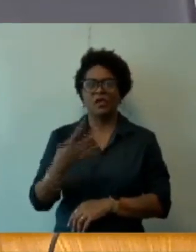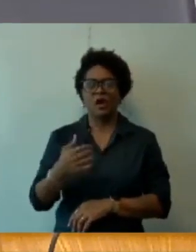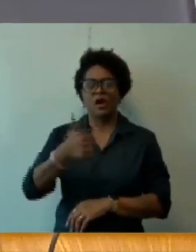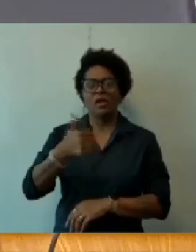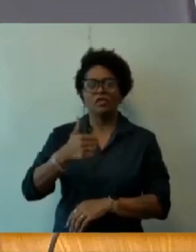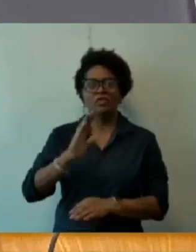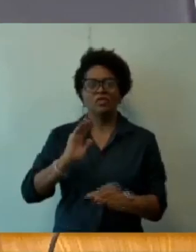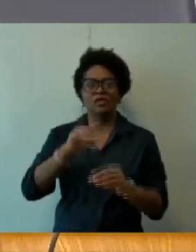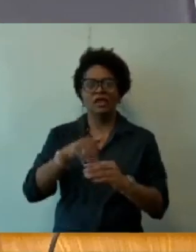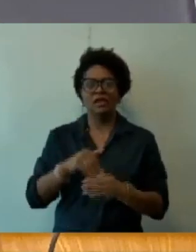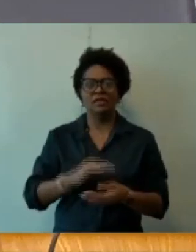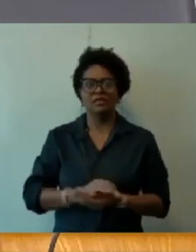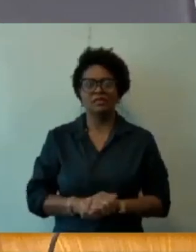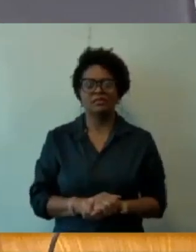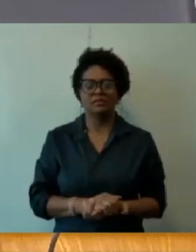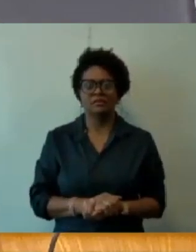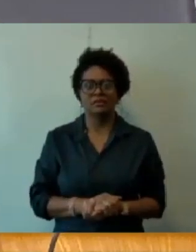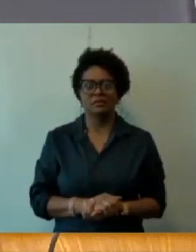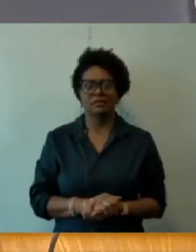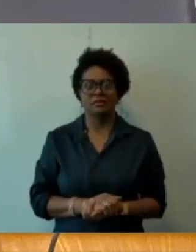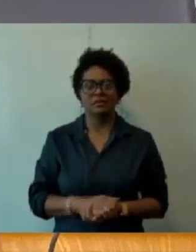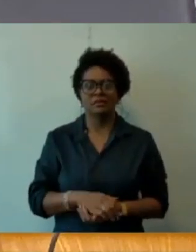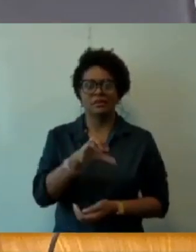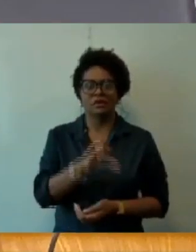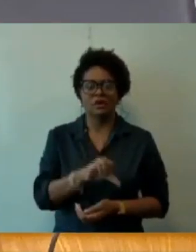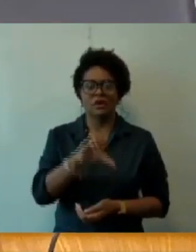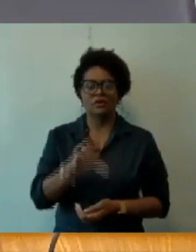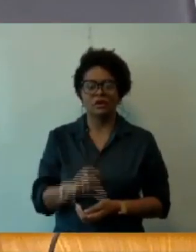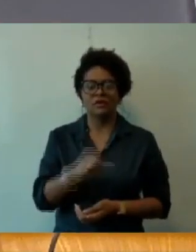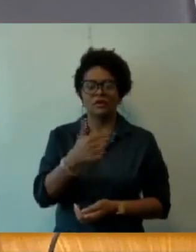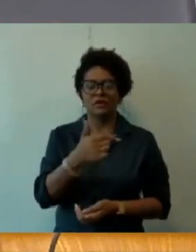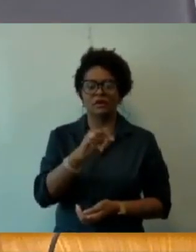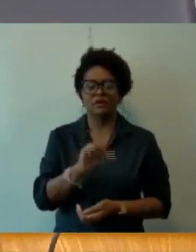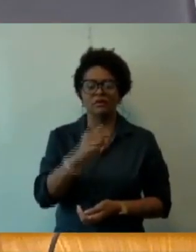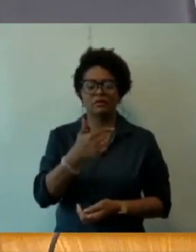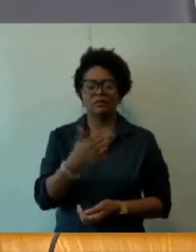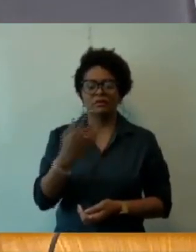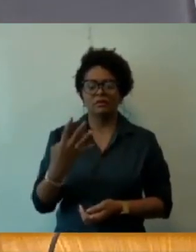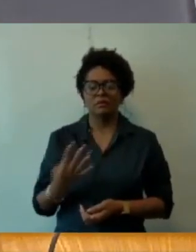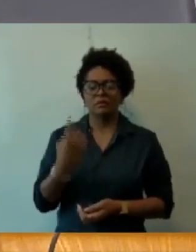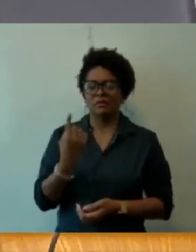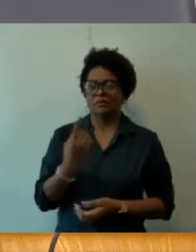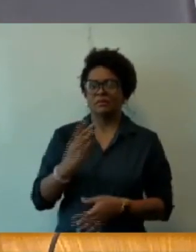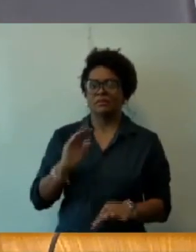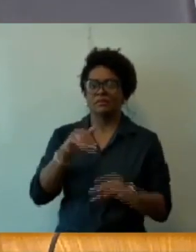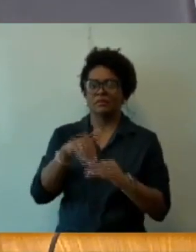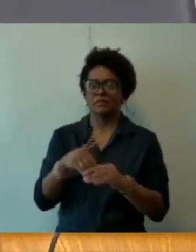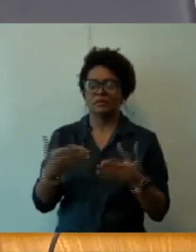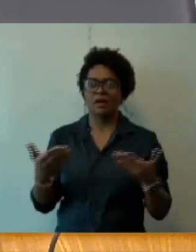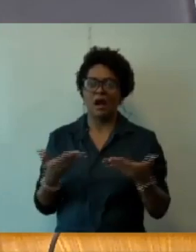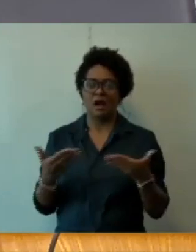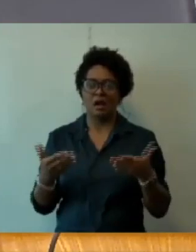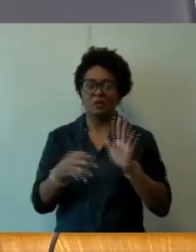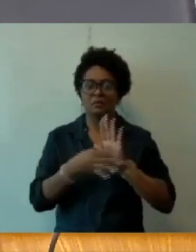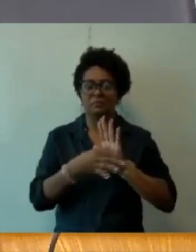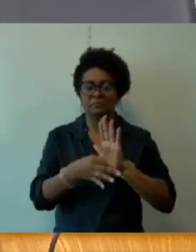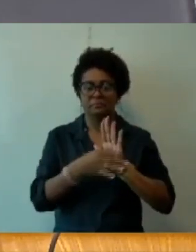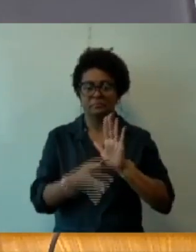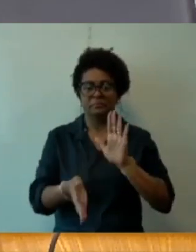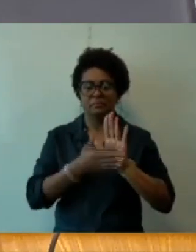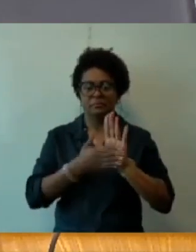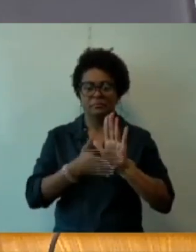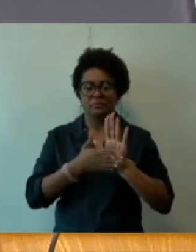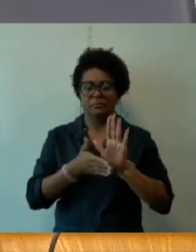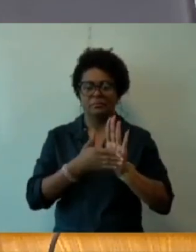É o 999, 2024, primeiro turno. Vamos agora para o parecer sobre proposições que dispensam